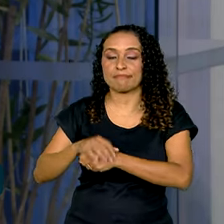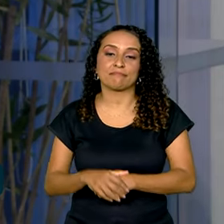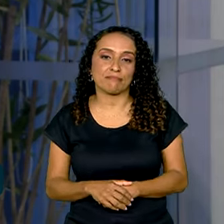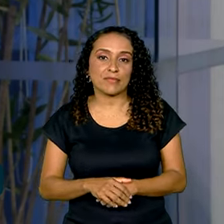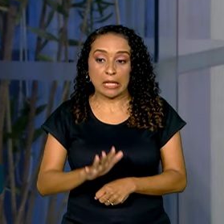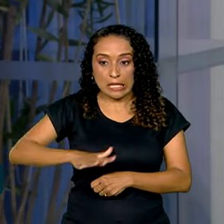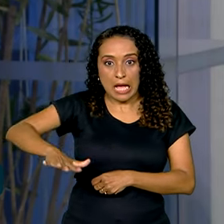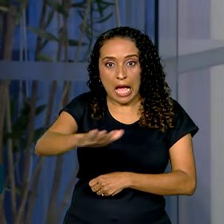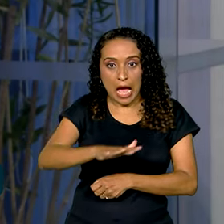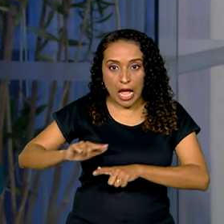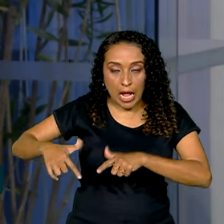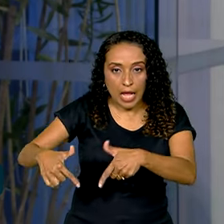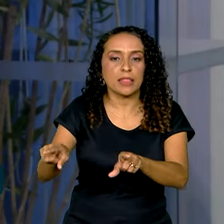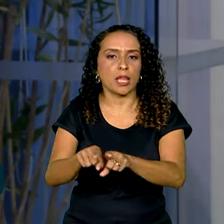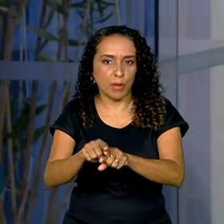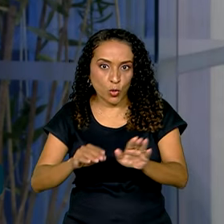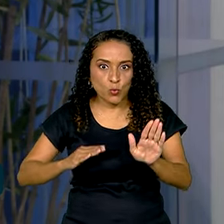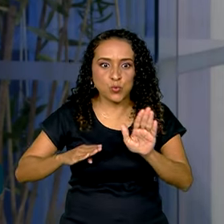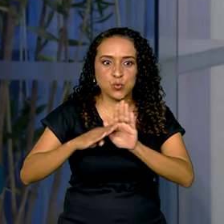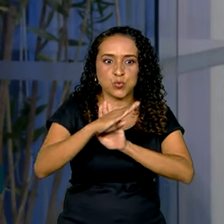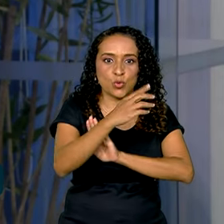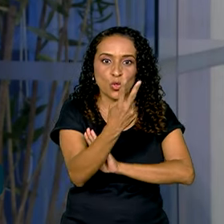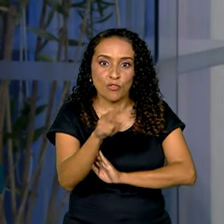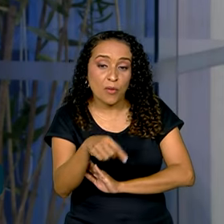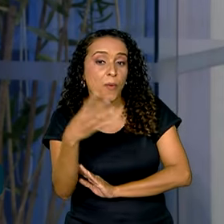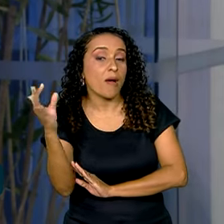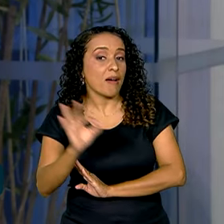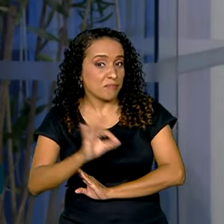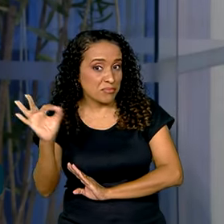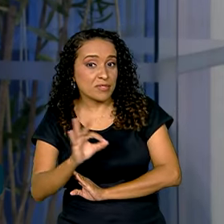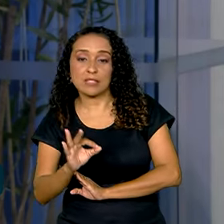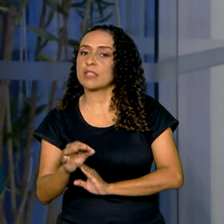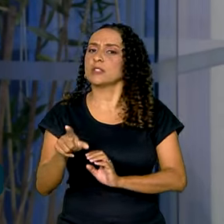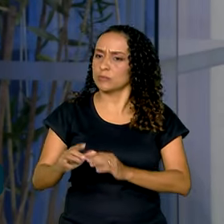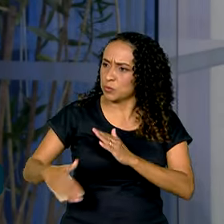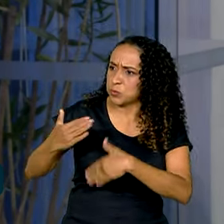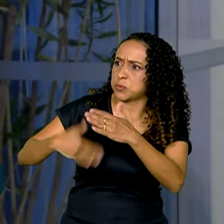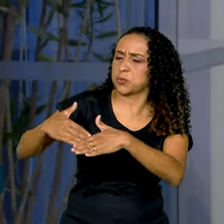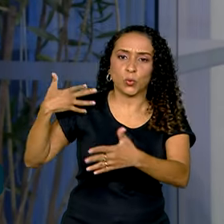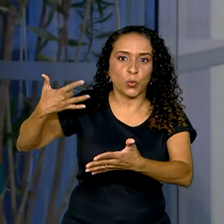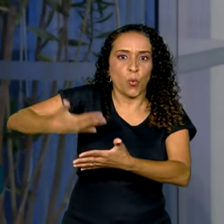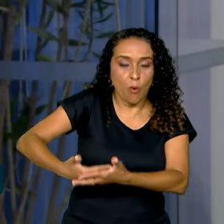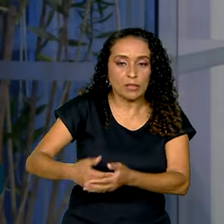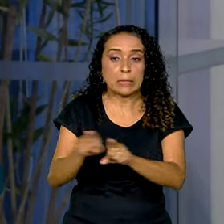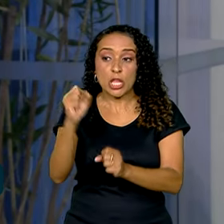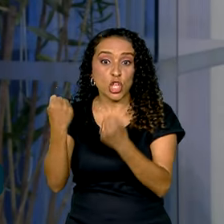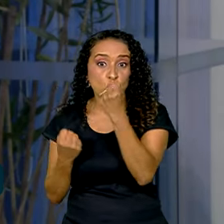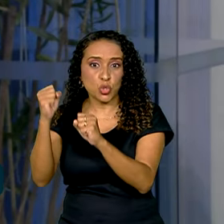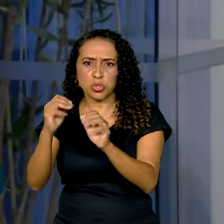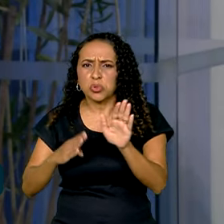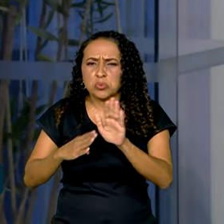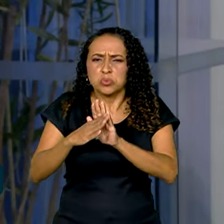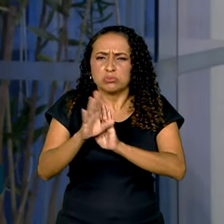O setor de serviços também cresceu 2,4% e sustentou o crescimento ao longo do ano. E a indústria, que costuma não